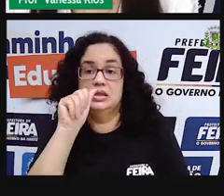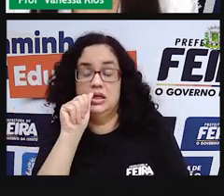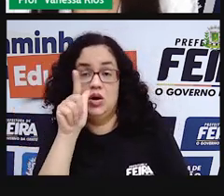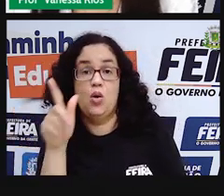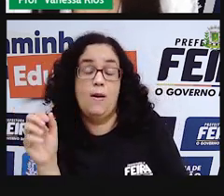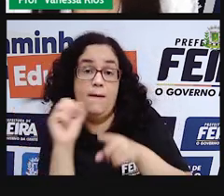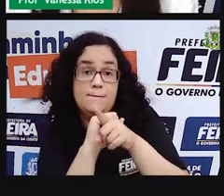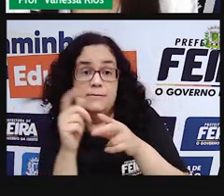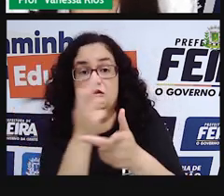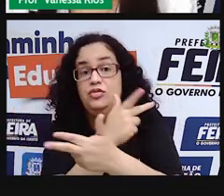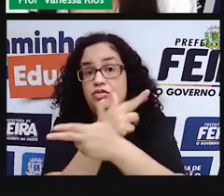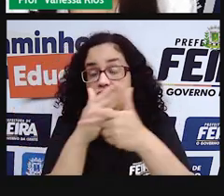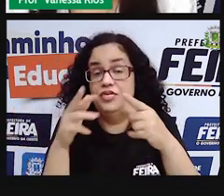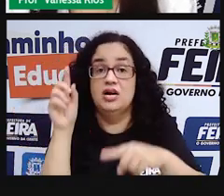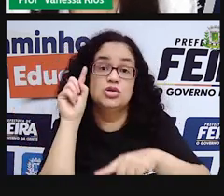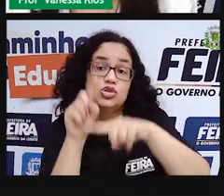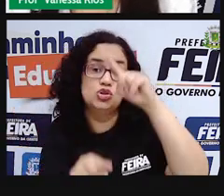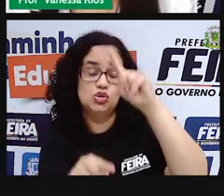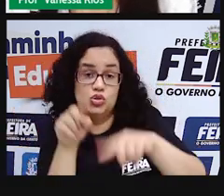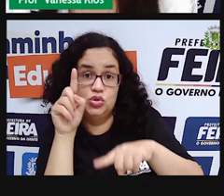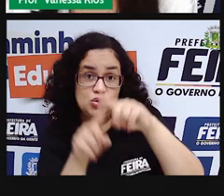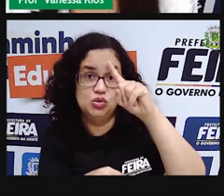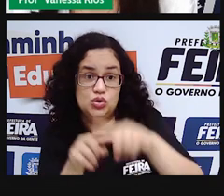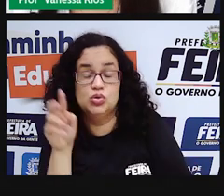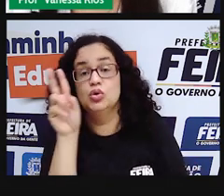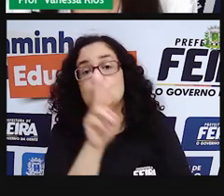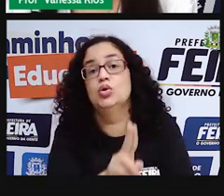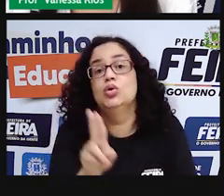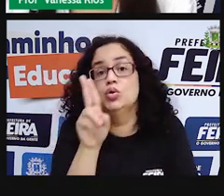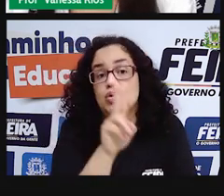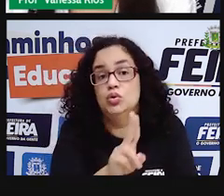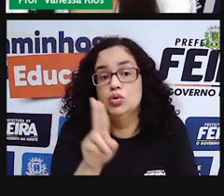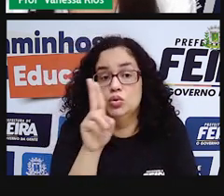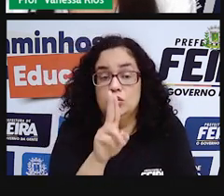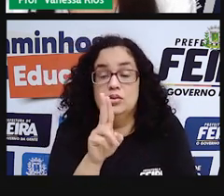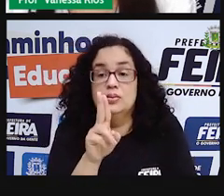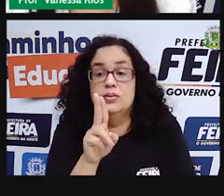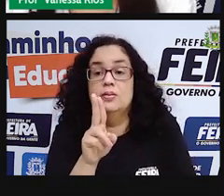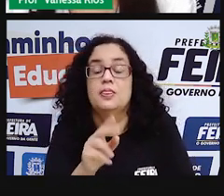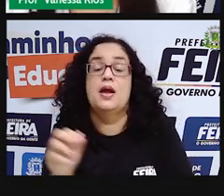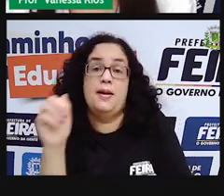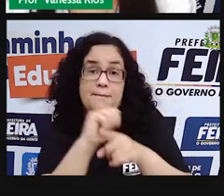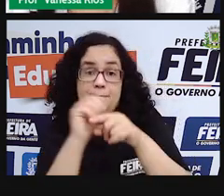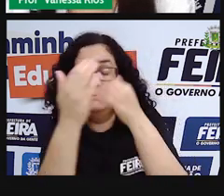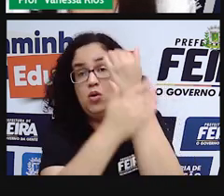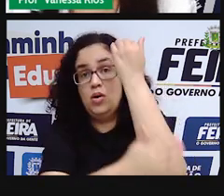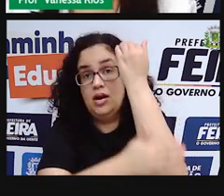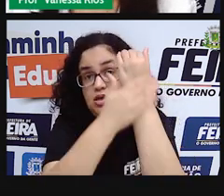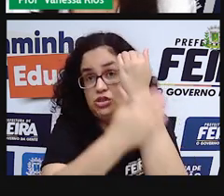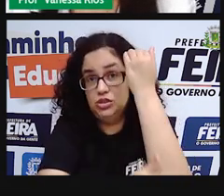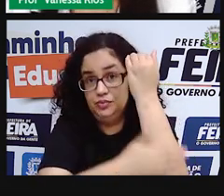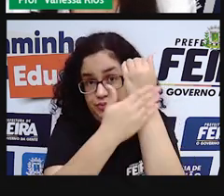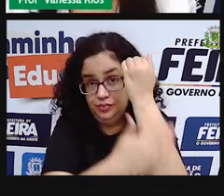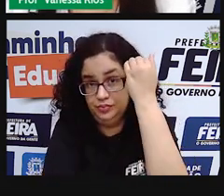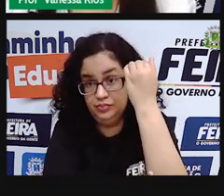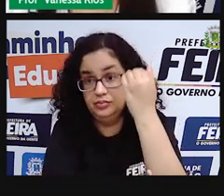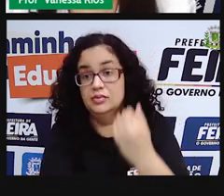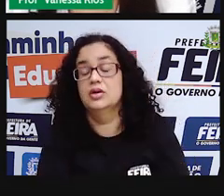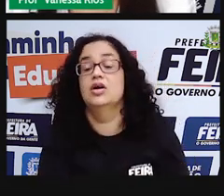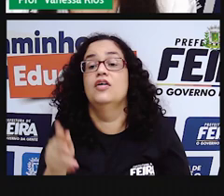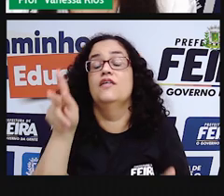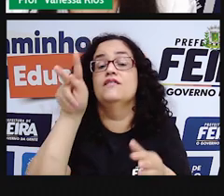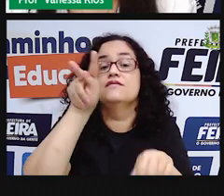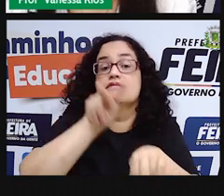vários objetos, vários usos para este material aqui, a borracha, também para o vidro,